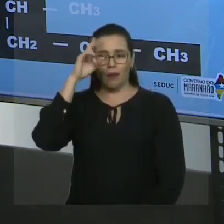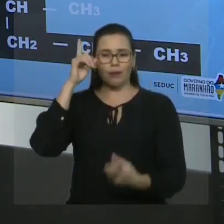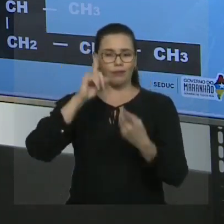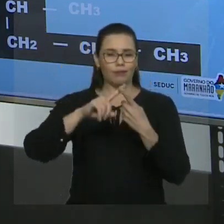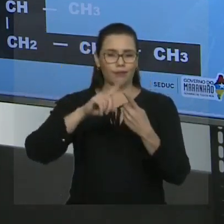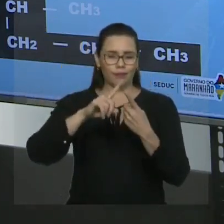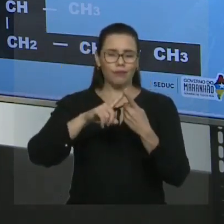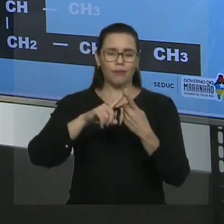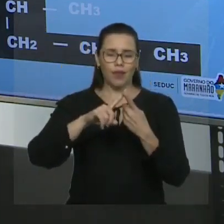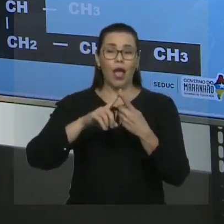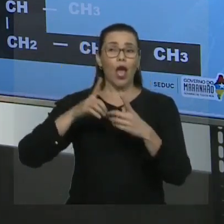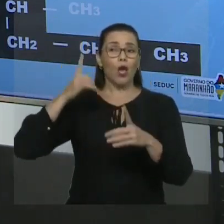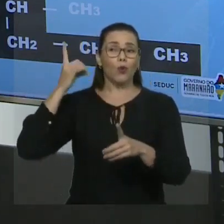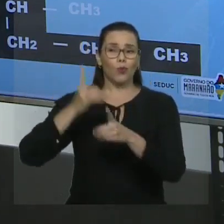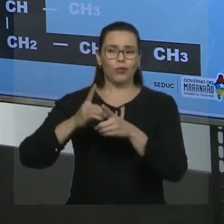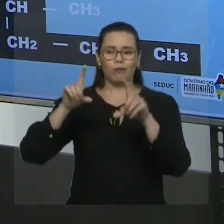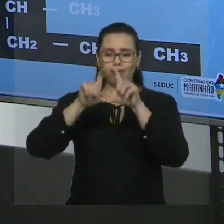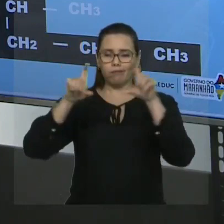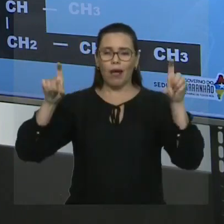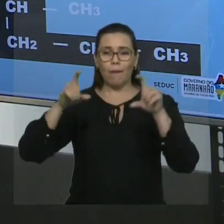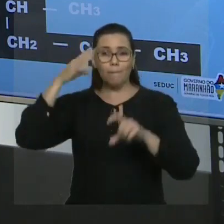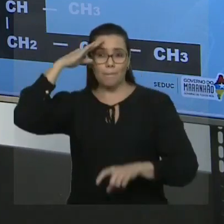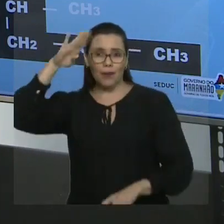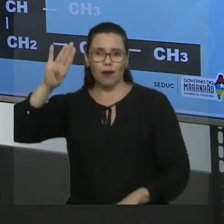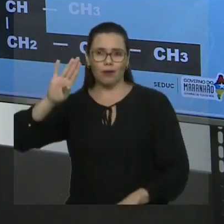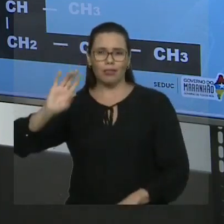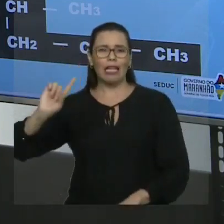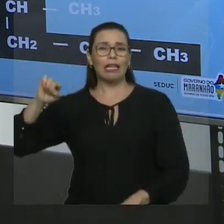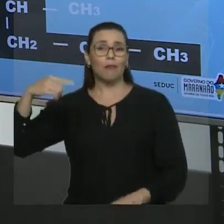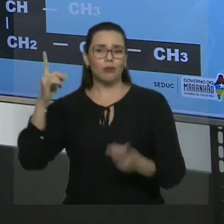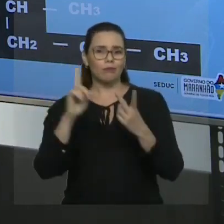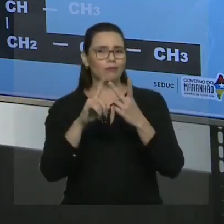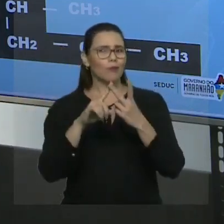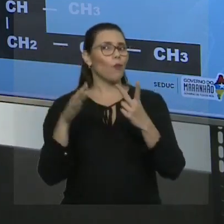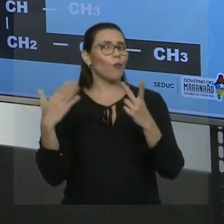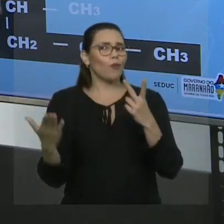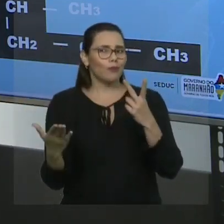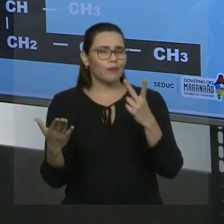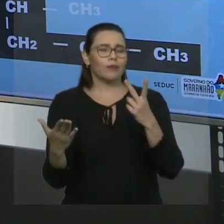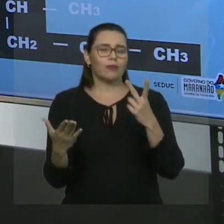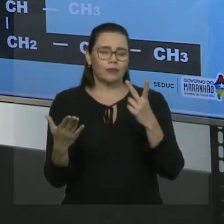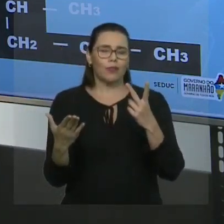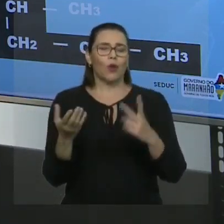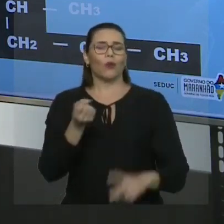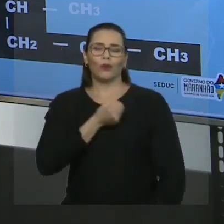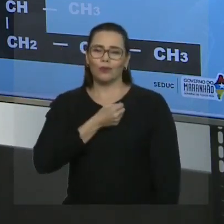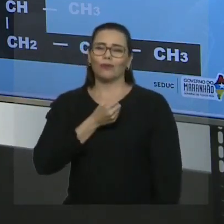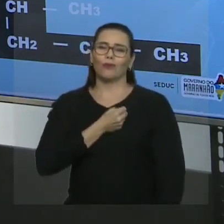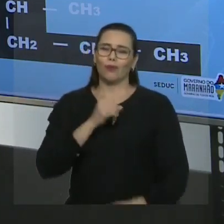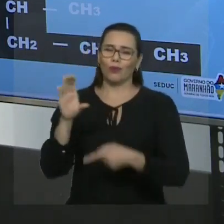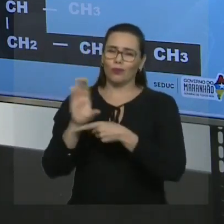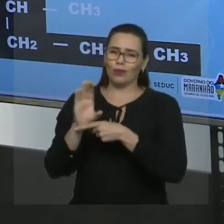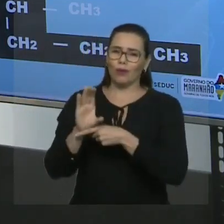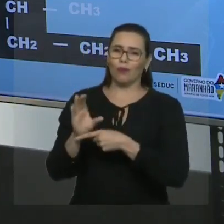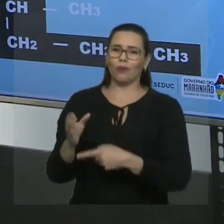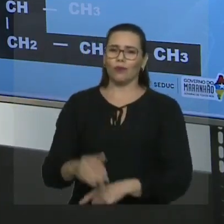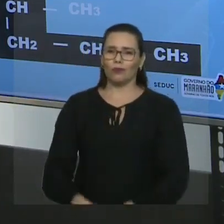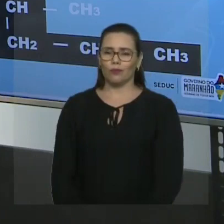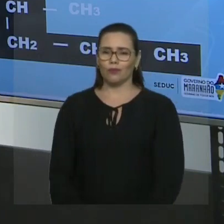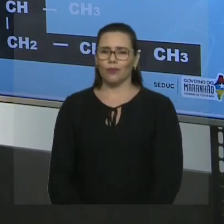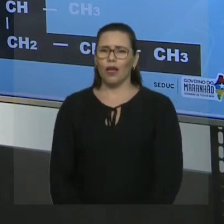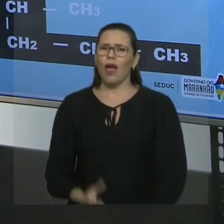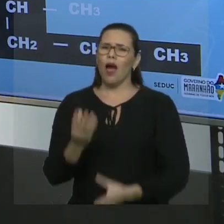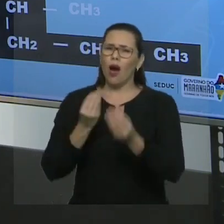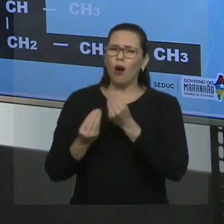Numerar a cadeia principal. E quando você numera a cadeia principal, você vai numerar de uma das extremidades. E qual é o critério de